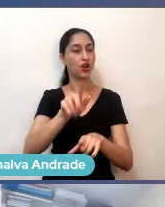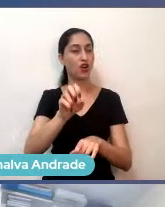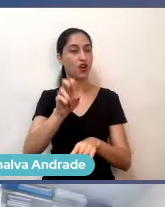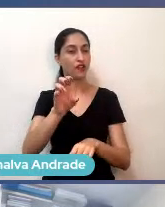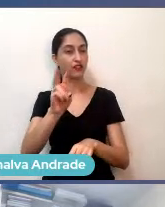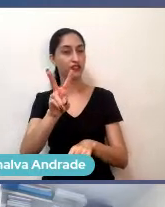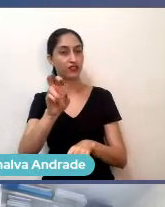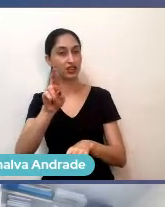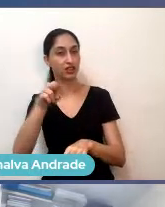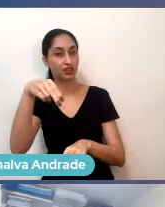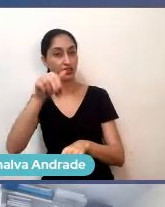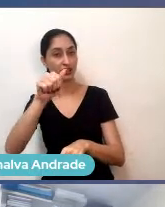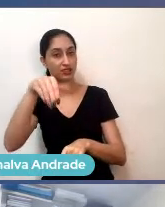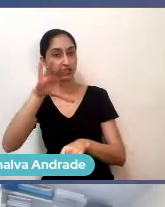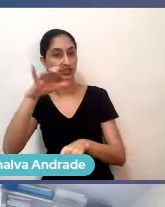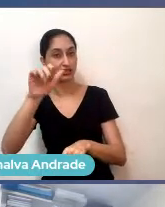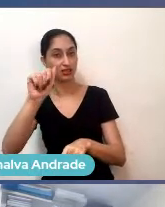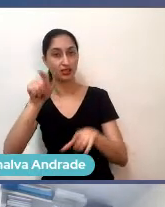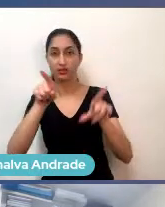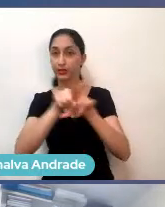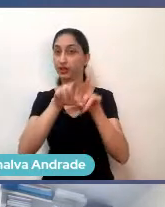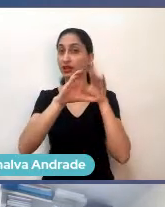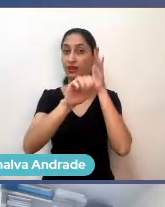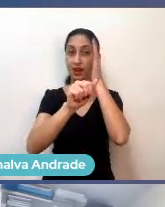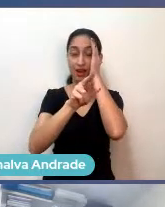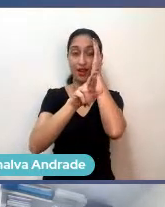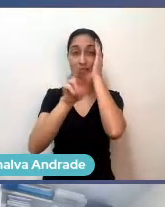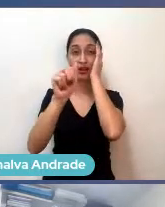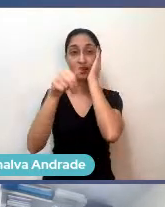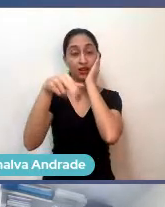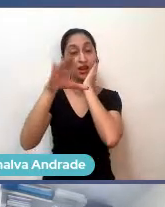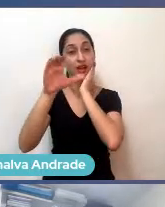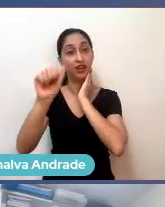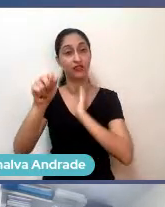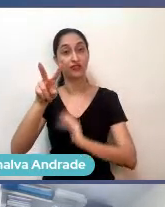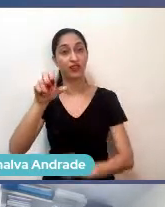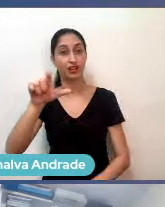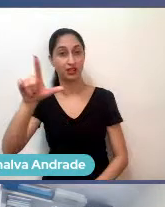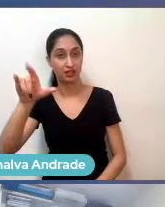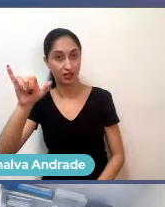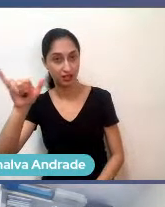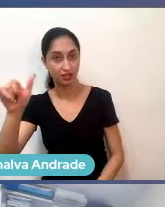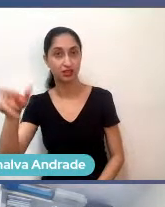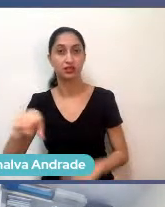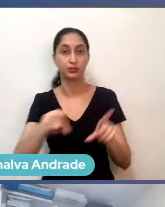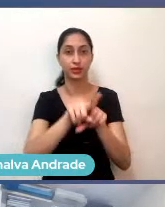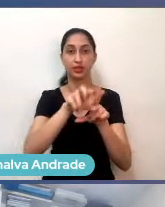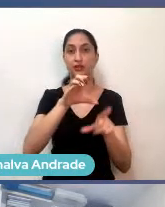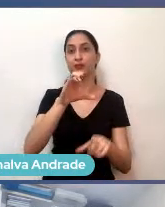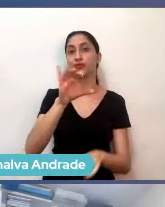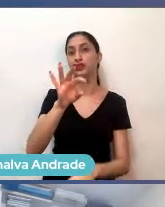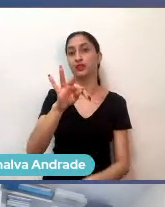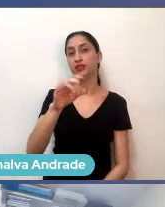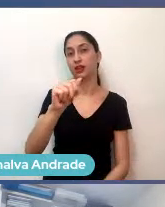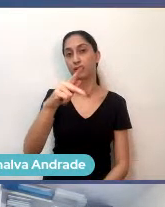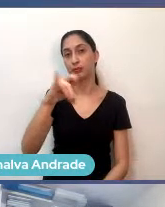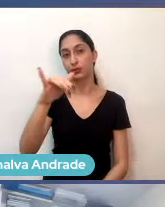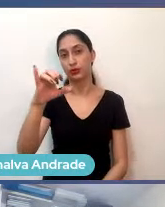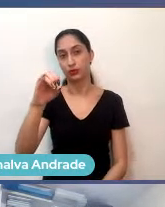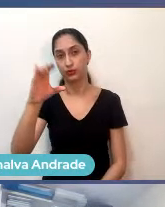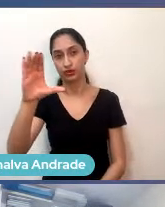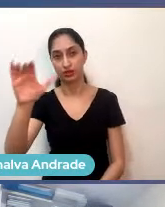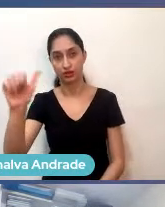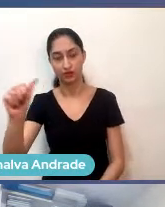Carranca Valley lá, como também a Caruaru, temos a Tapioca Valley, a Araripina é o mais